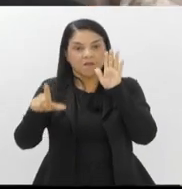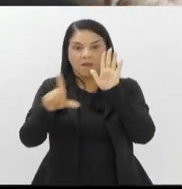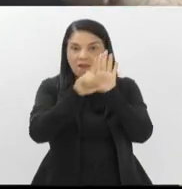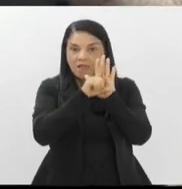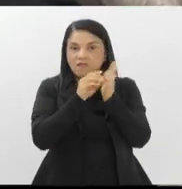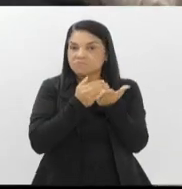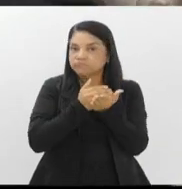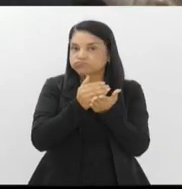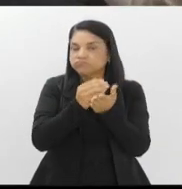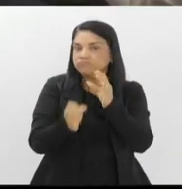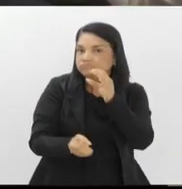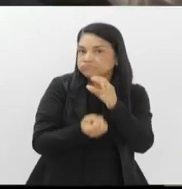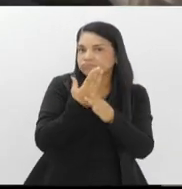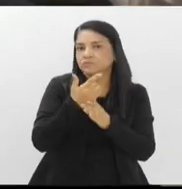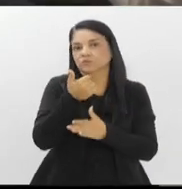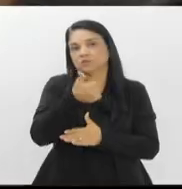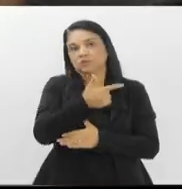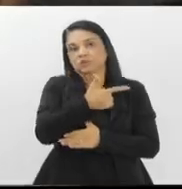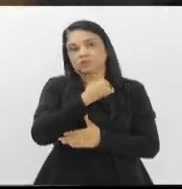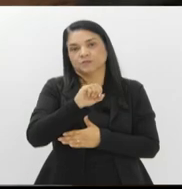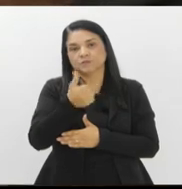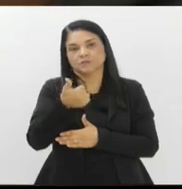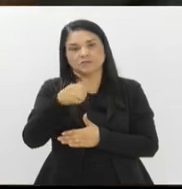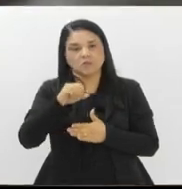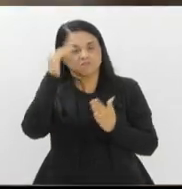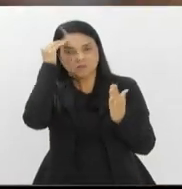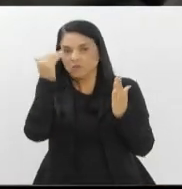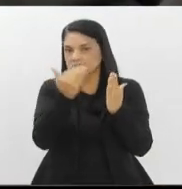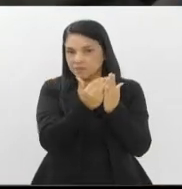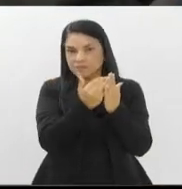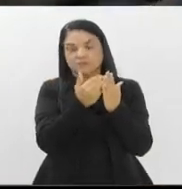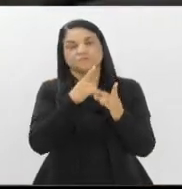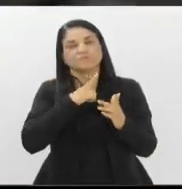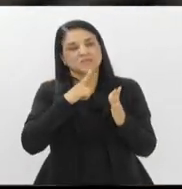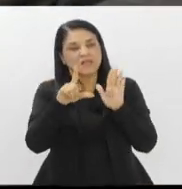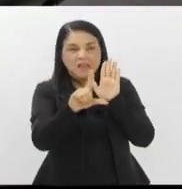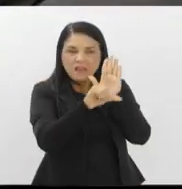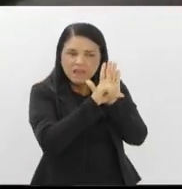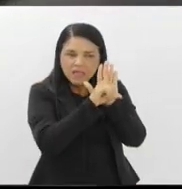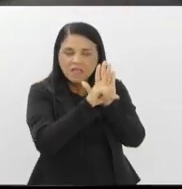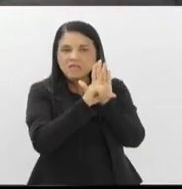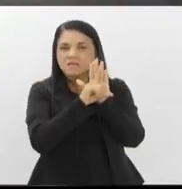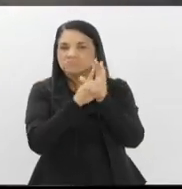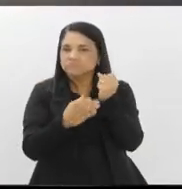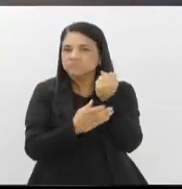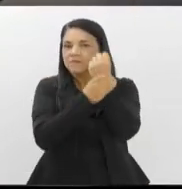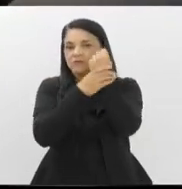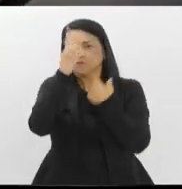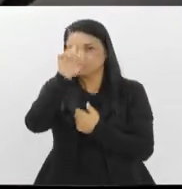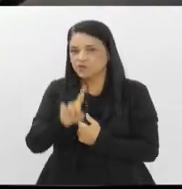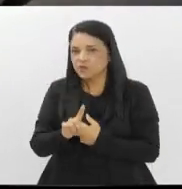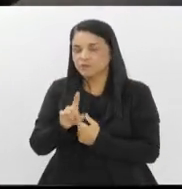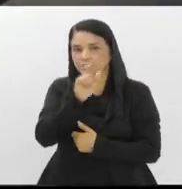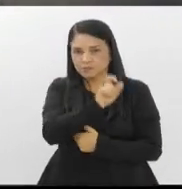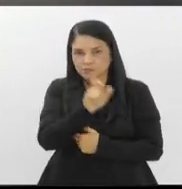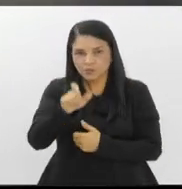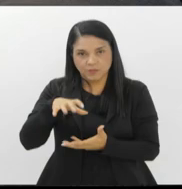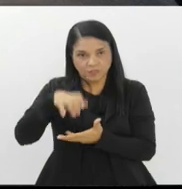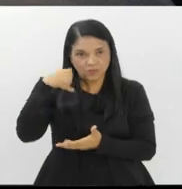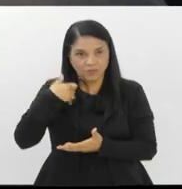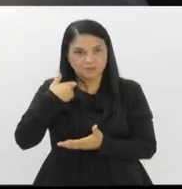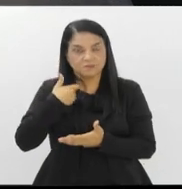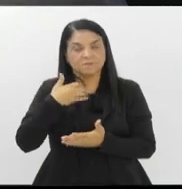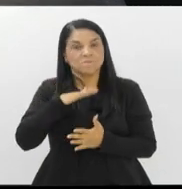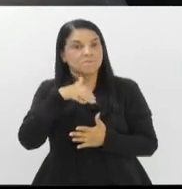2019, mas ela não é cumprida. Ter leis que beneficiem as pessoas é muito bom, mas o melhor é fazer